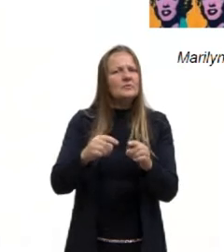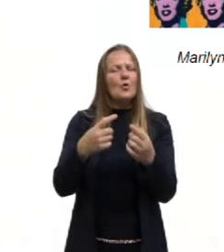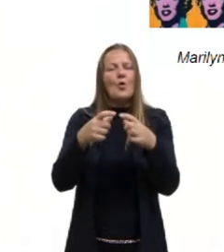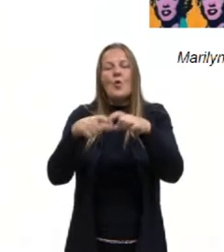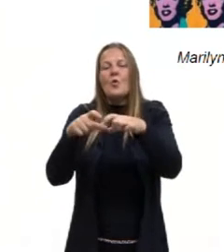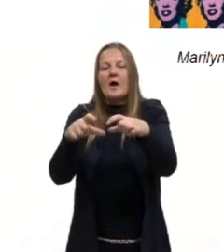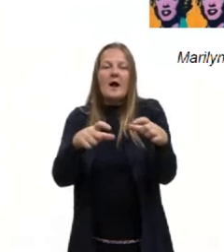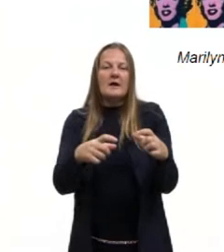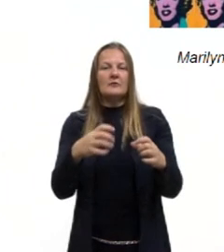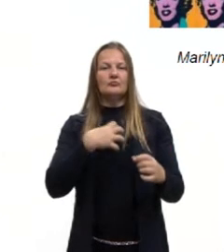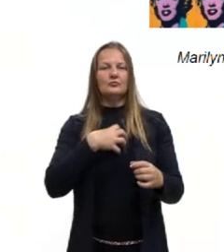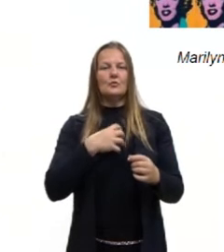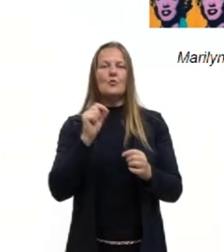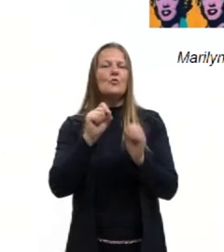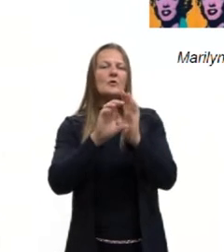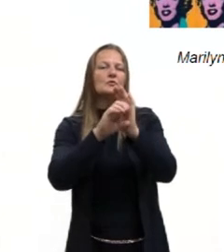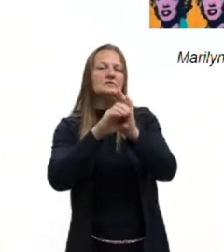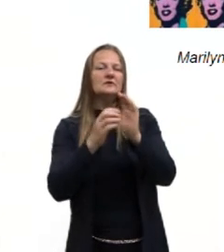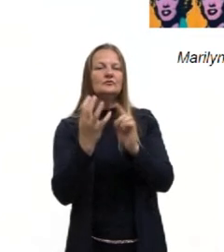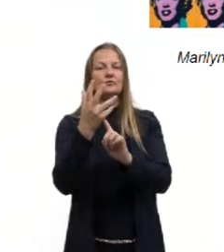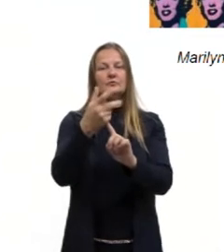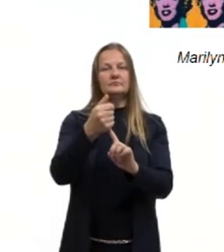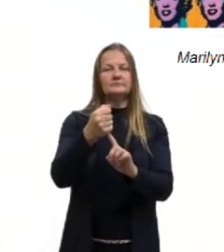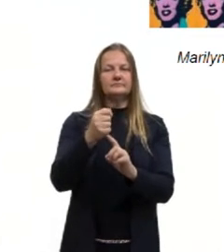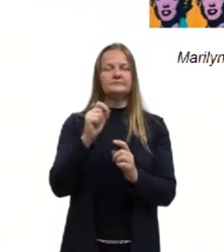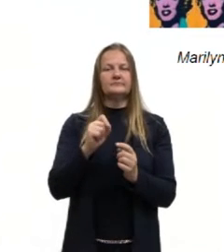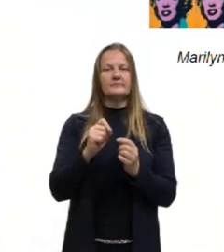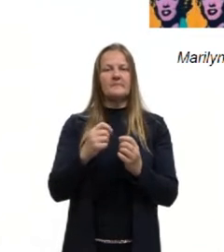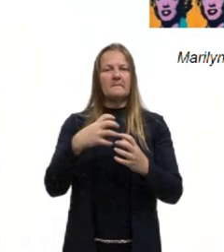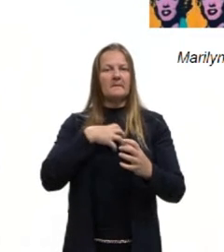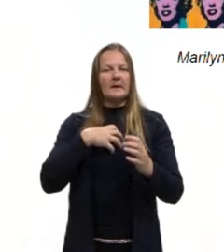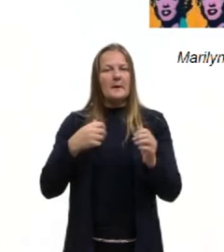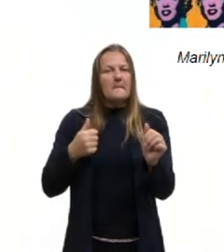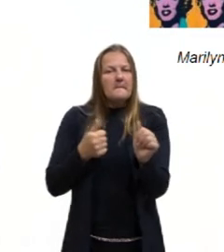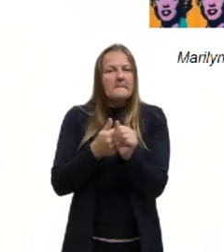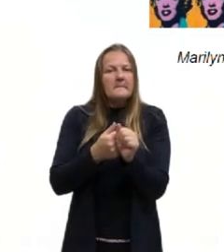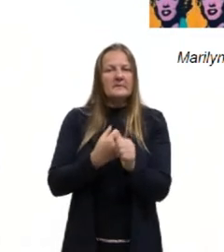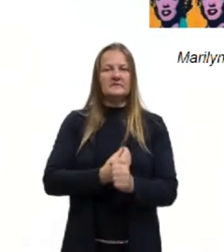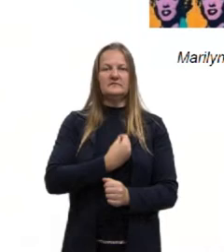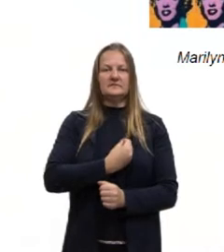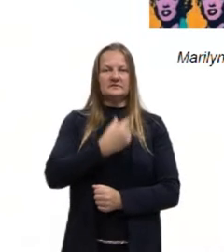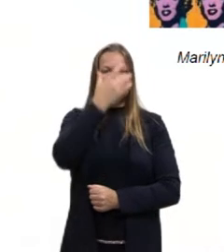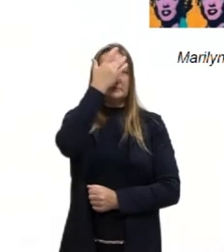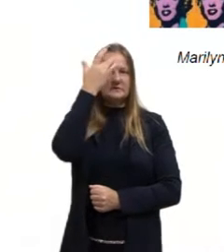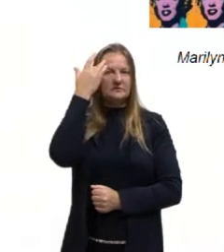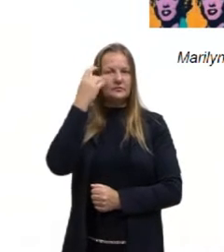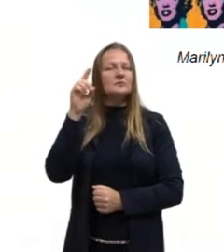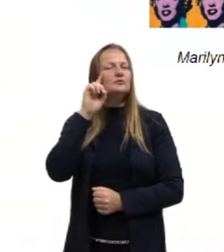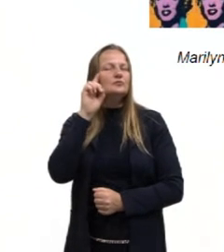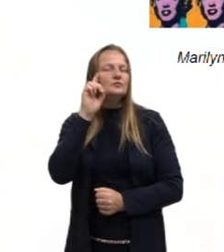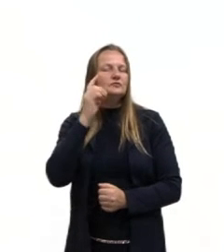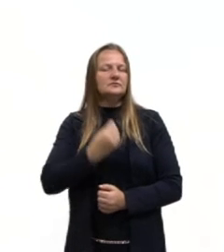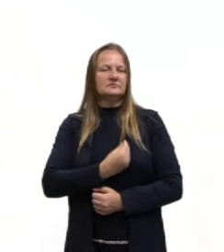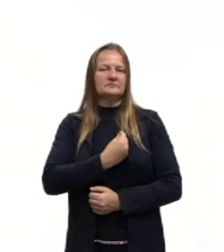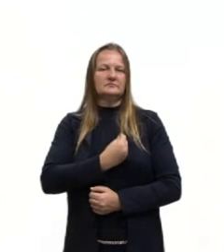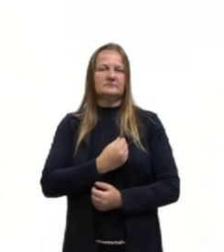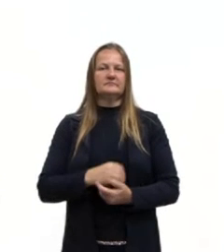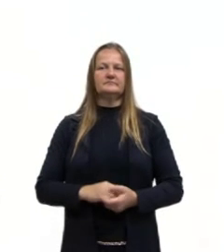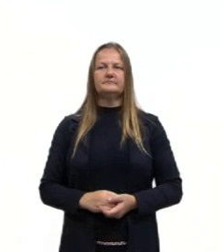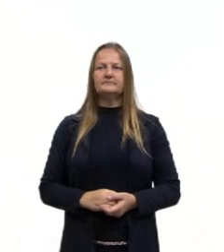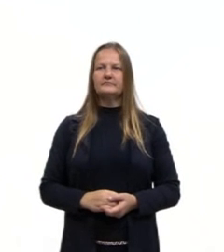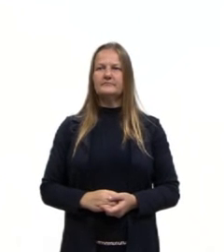arte, o que é arte e começa, então, a se aproximar da vida do cotidiano das pessoas.